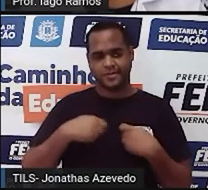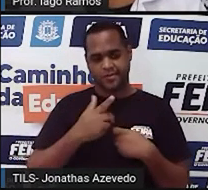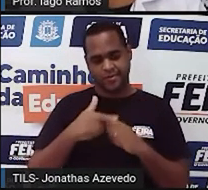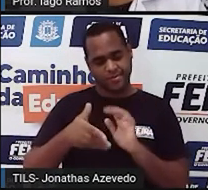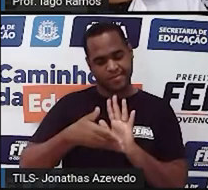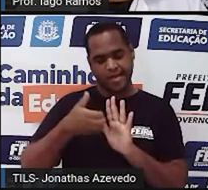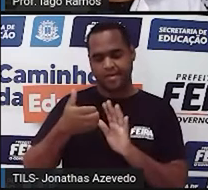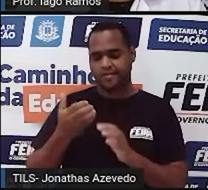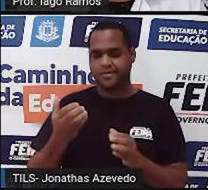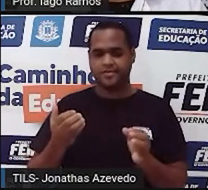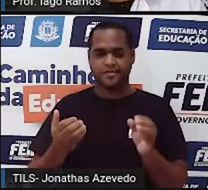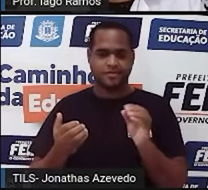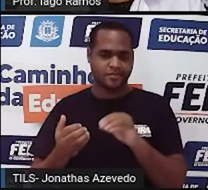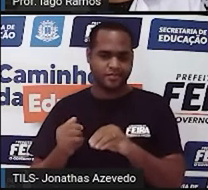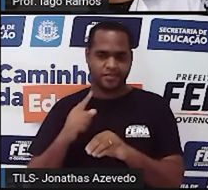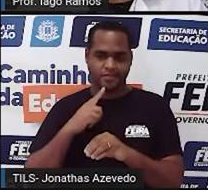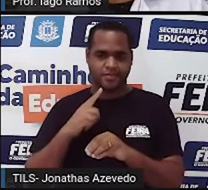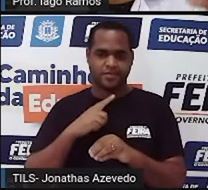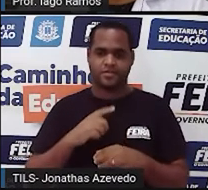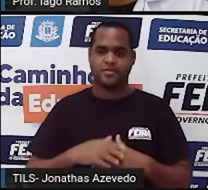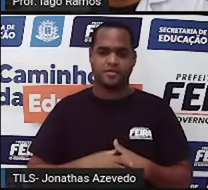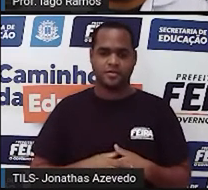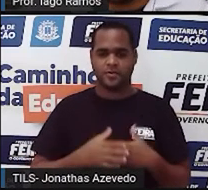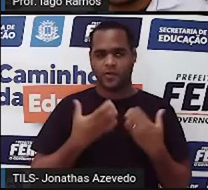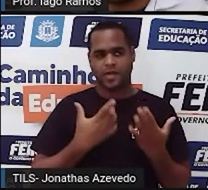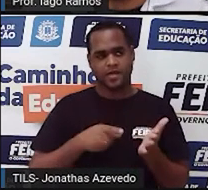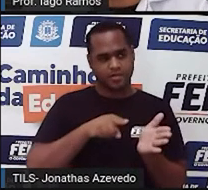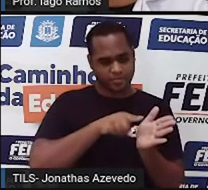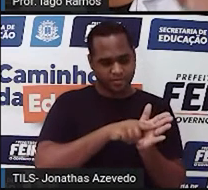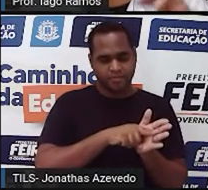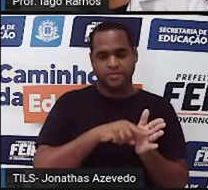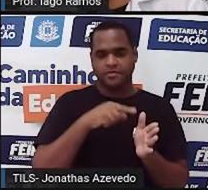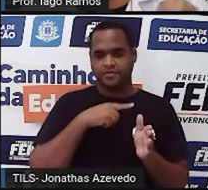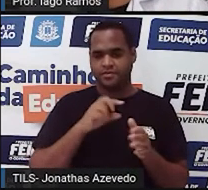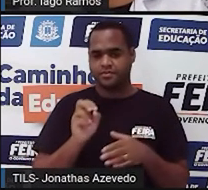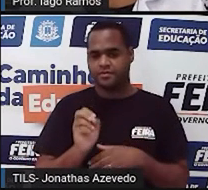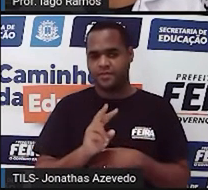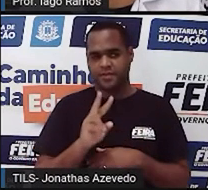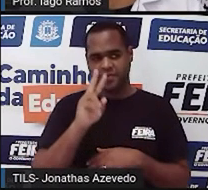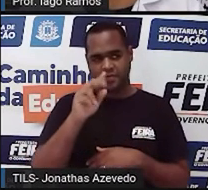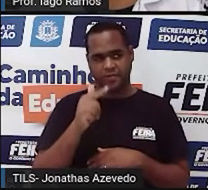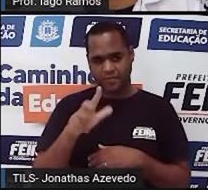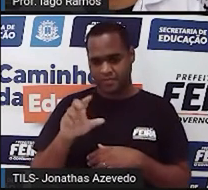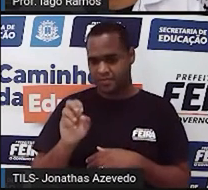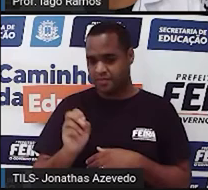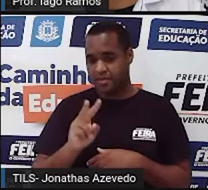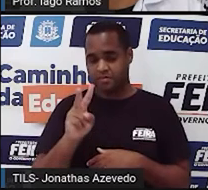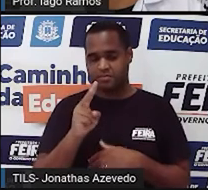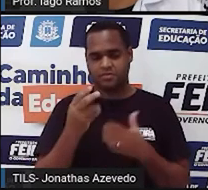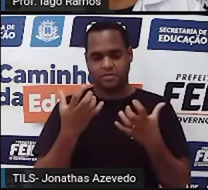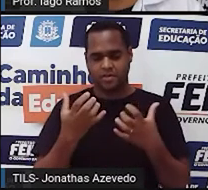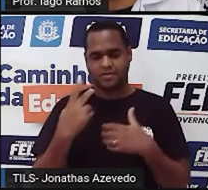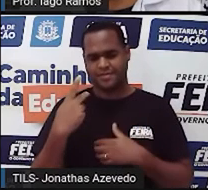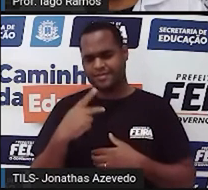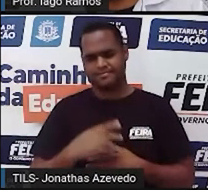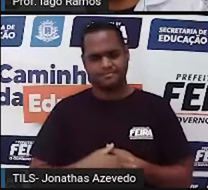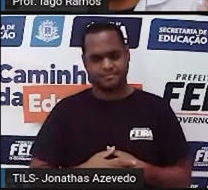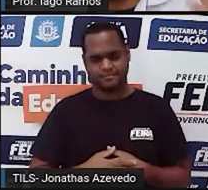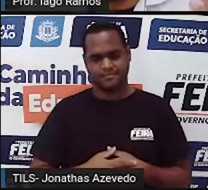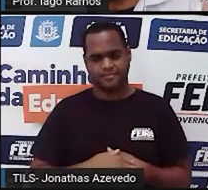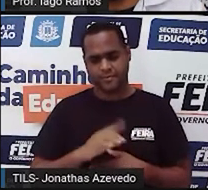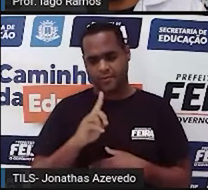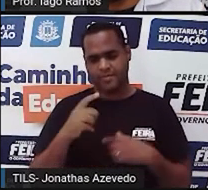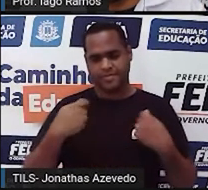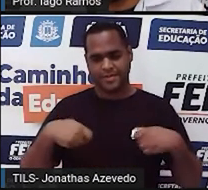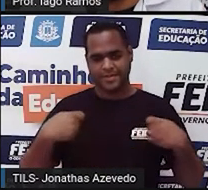quantidade. Ou então, quando você precisa diminuir um valor de outro valor. Ou então, quando você precisa da